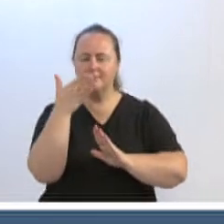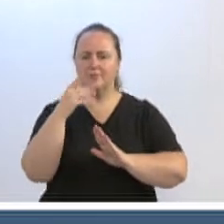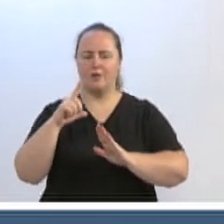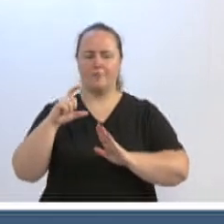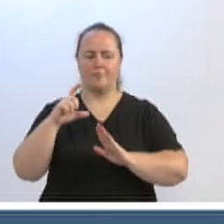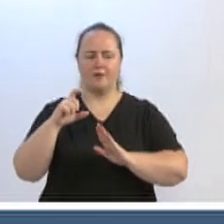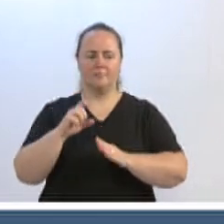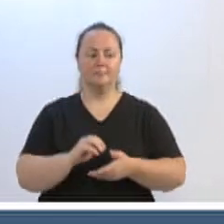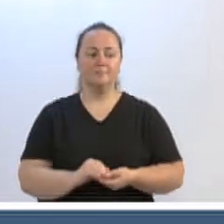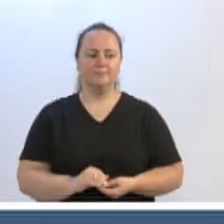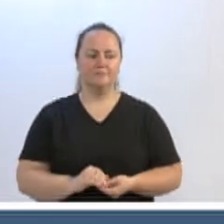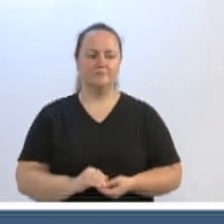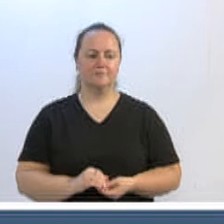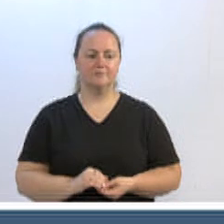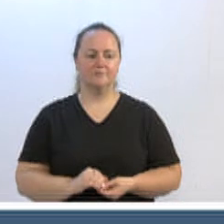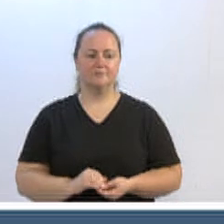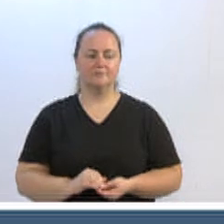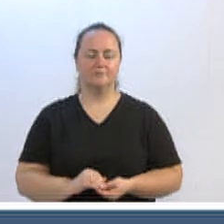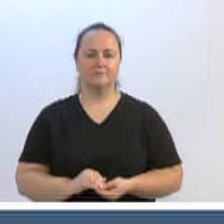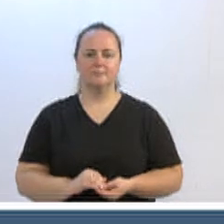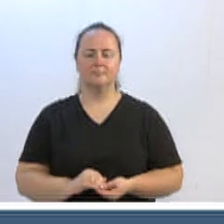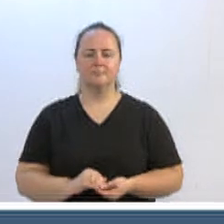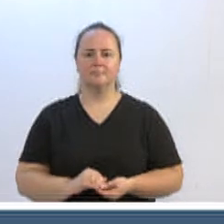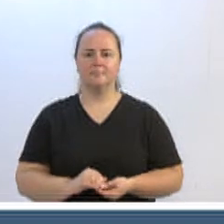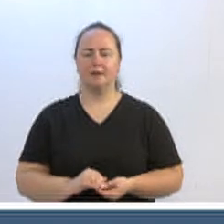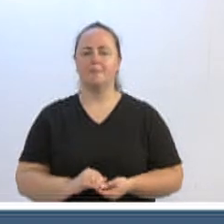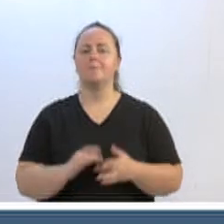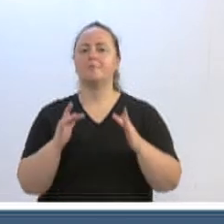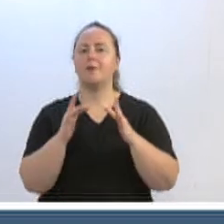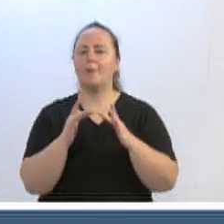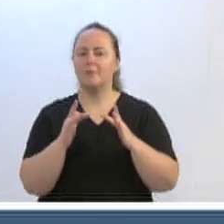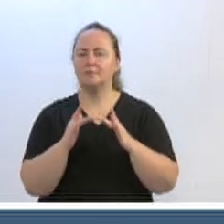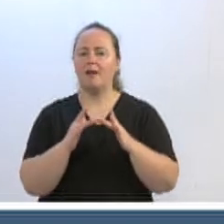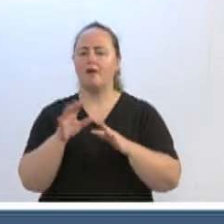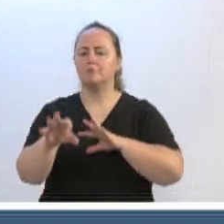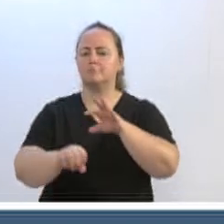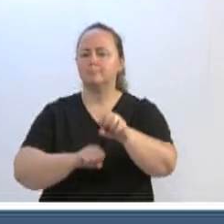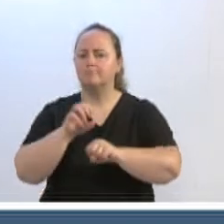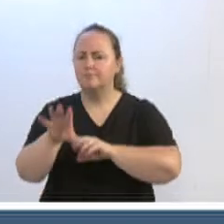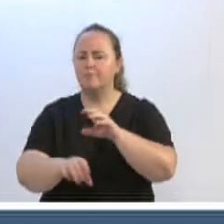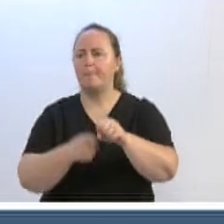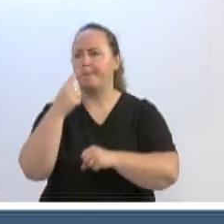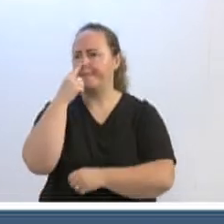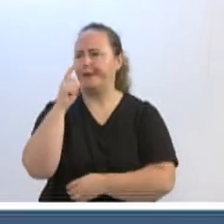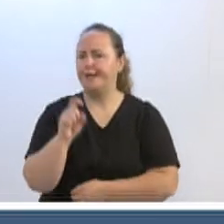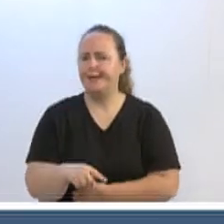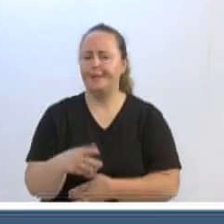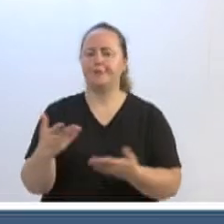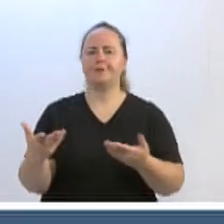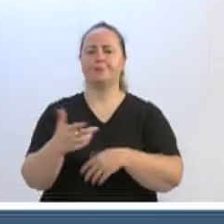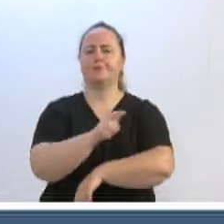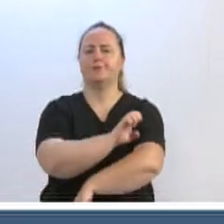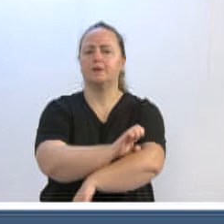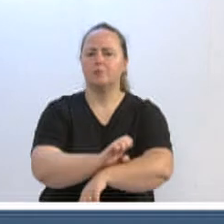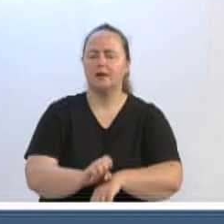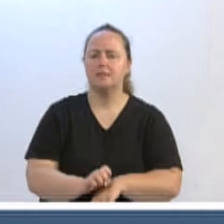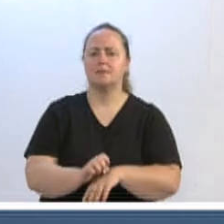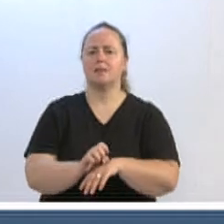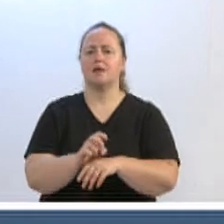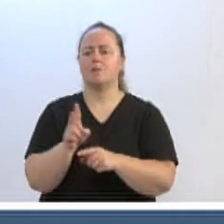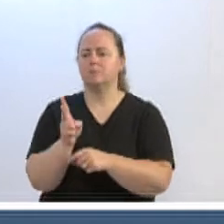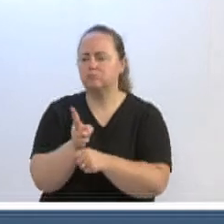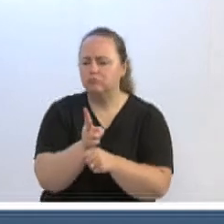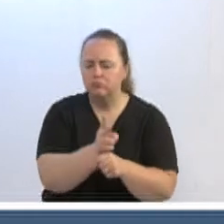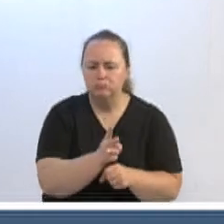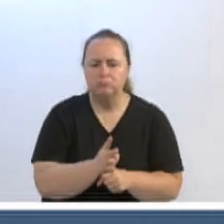que fala sobre água, luz, atendimento, contato, coleta de lixo, fala sobre a educação, iluminação, manutenção, ou seja, todo e